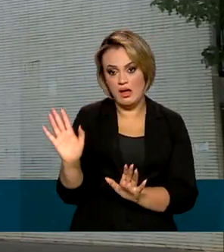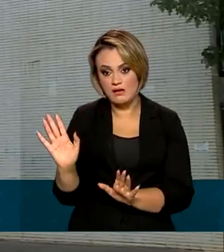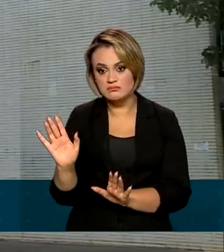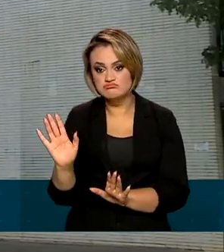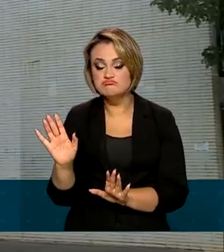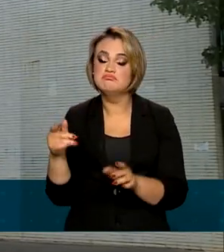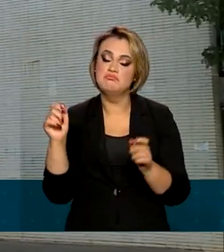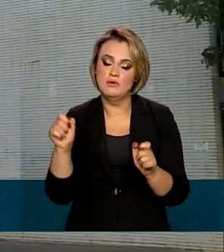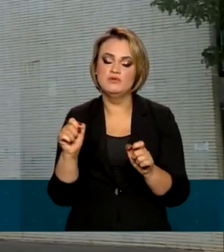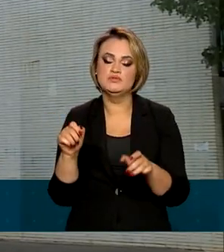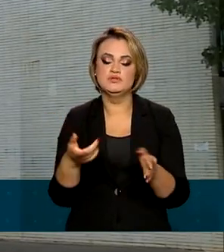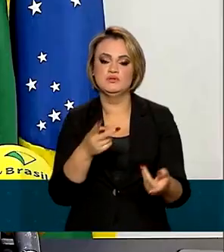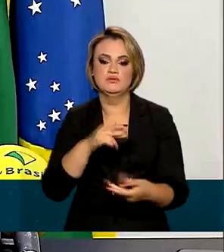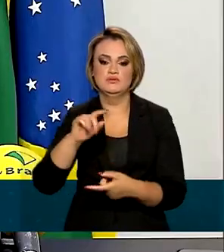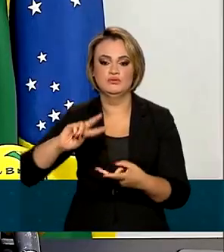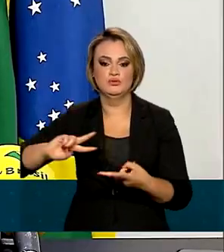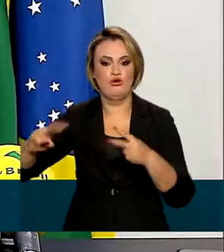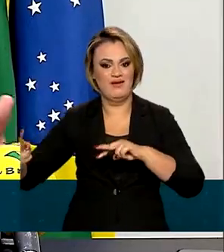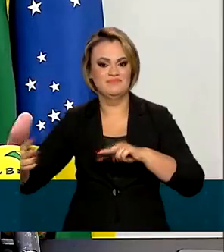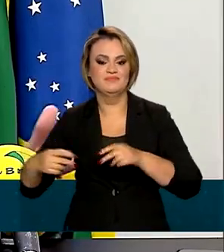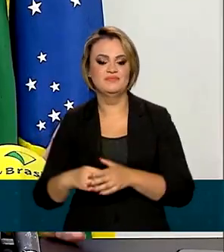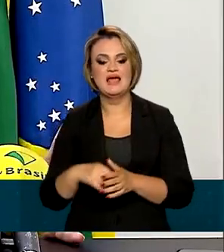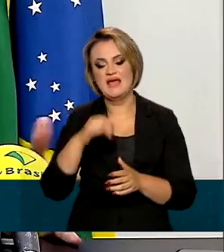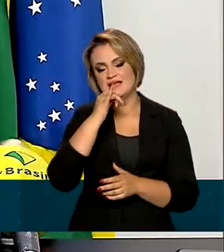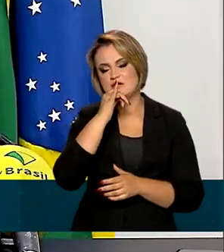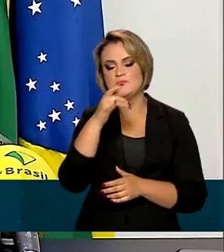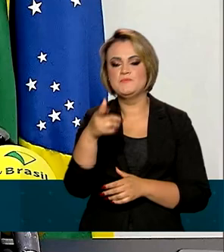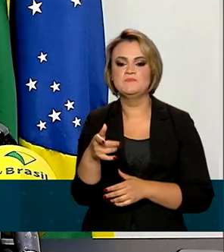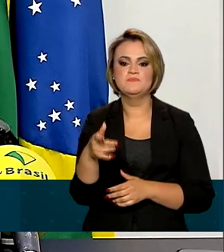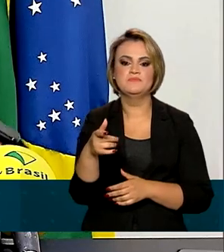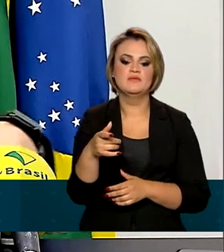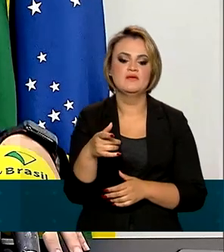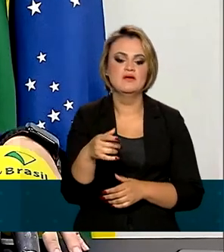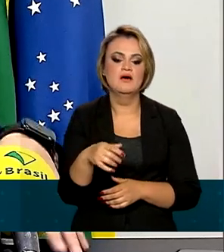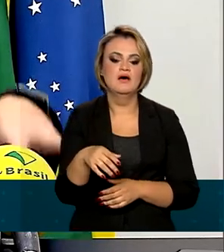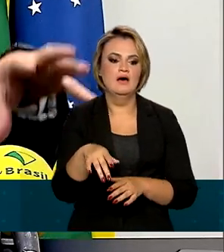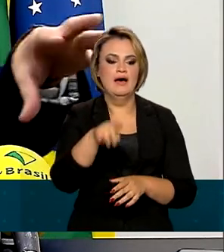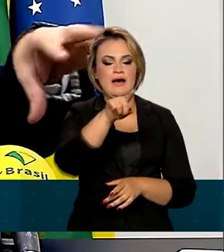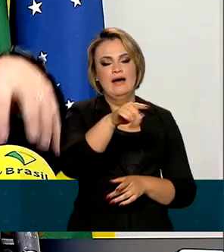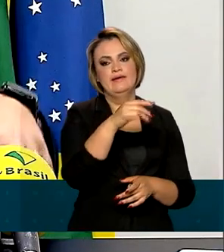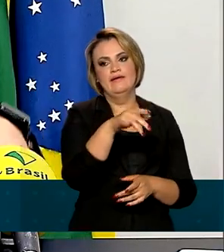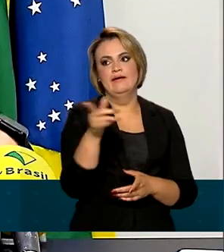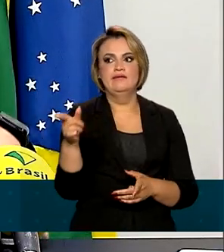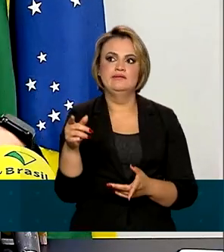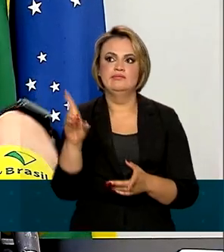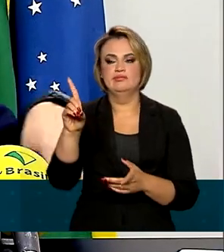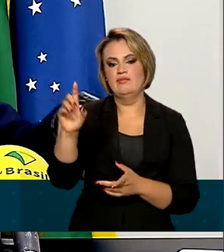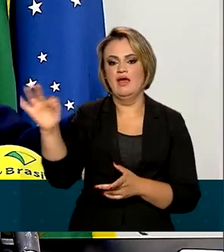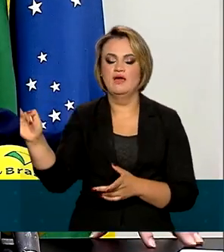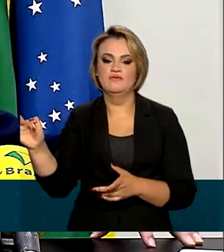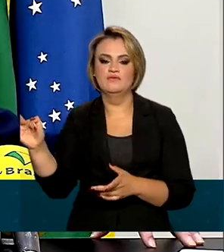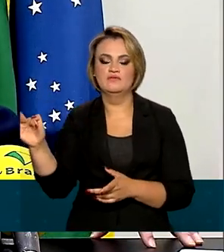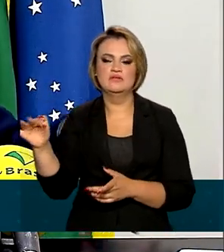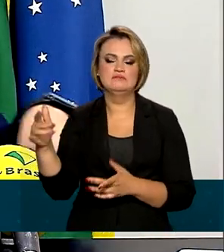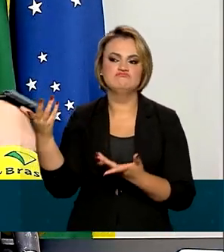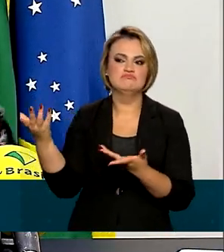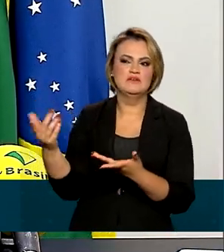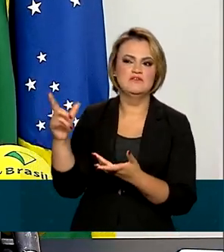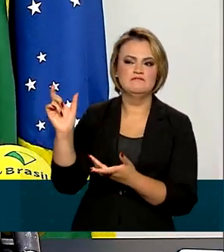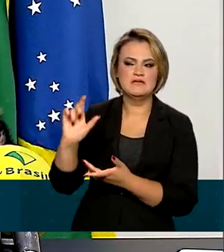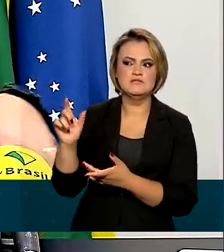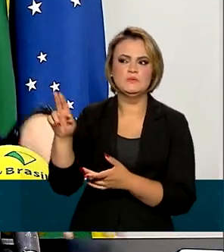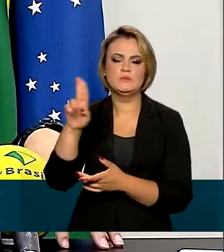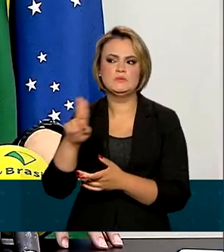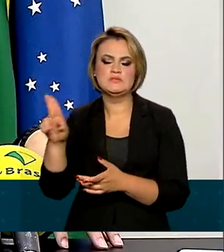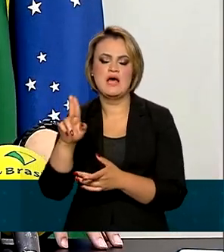pode haver um remanejamento. Se precisar fazer algum ajuste em termos regionais, de repente no DF, por uma estratégia que eles utilizaram,